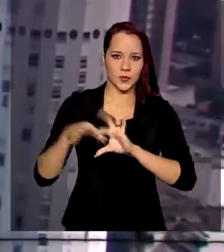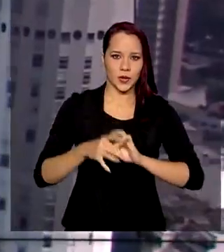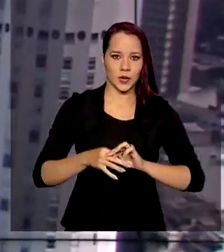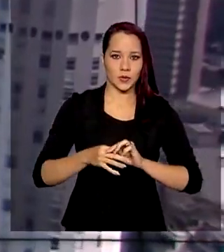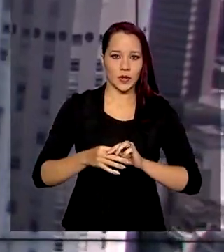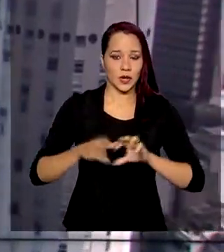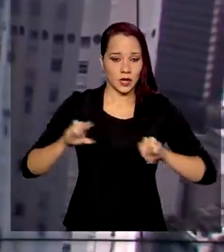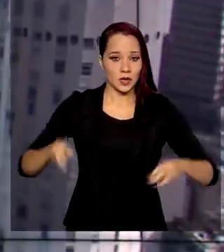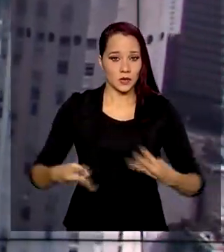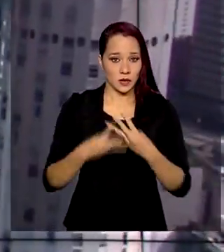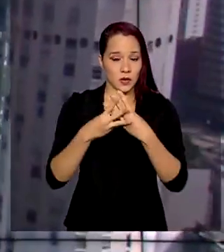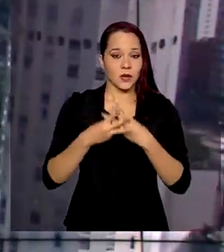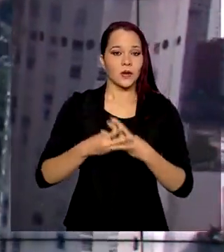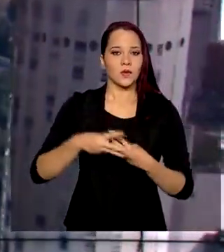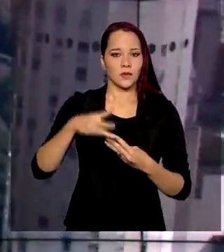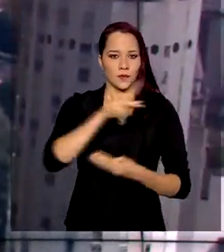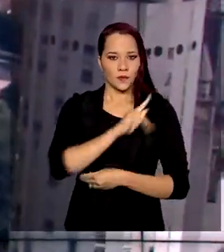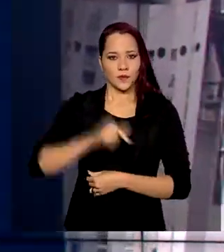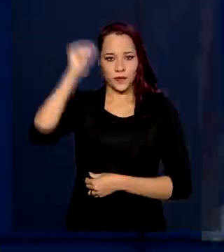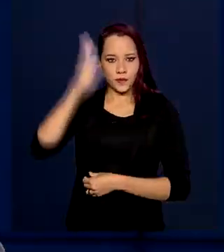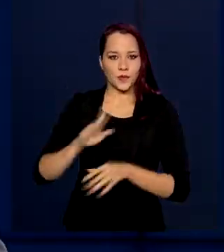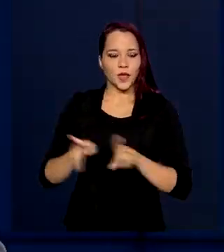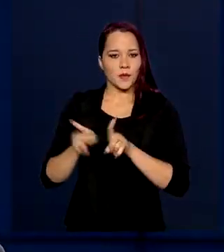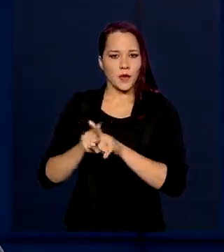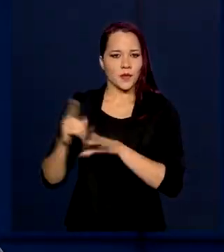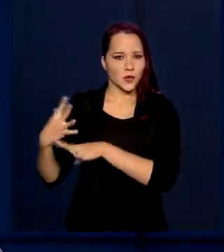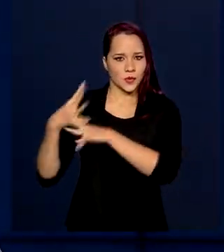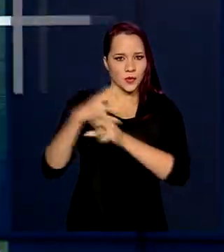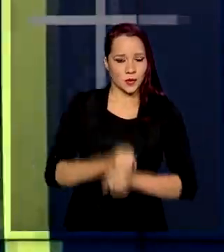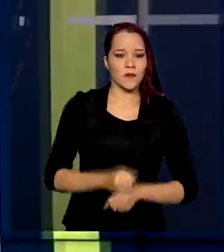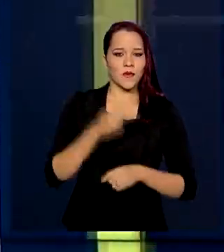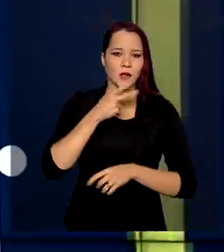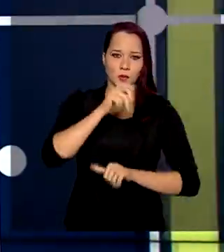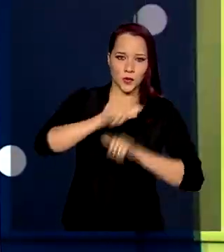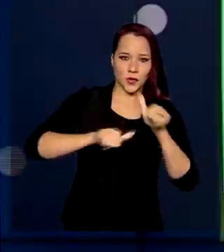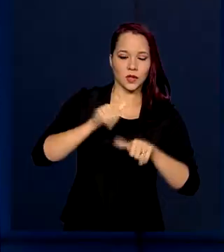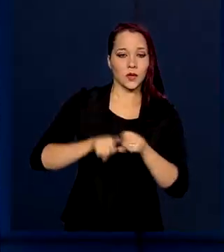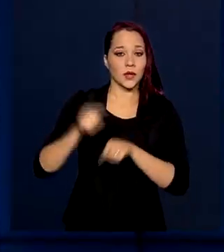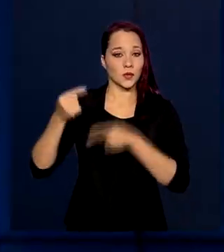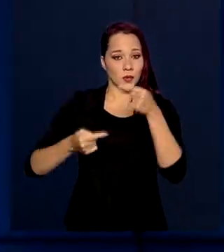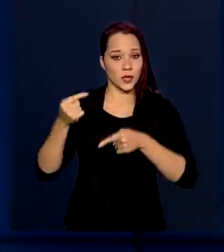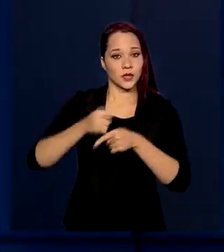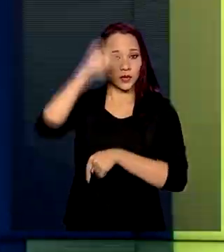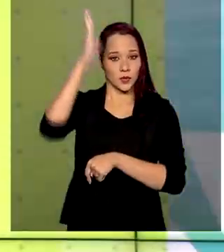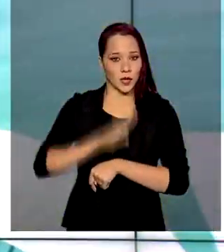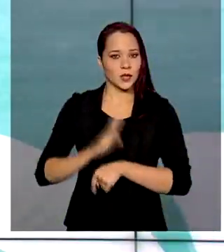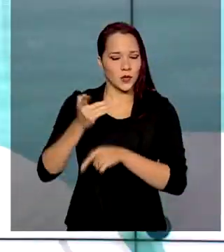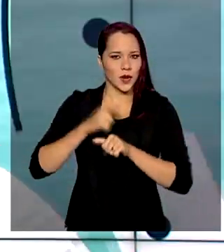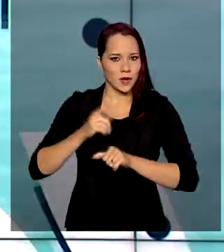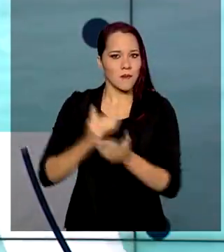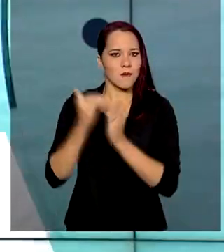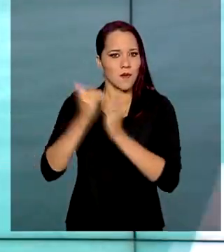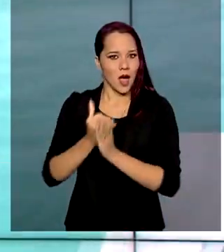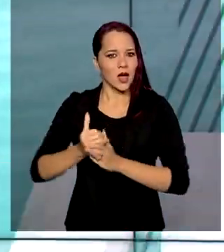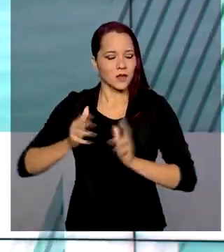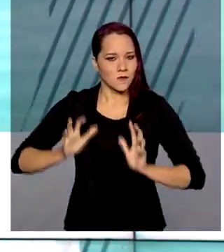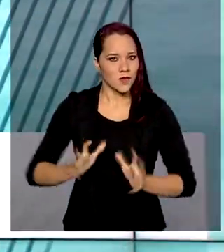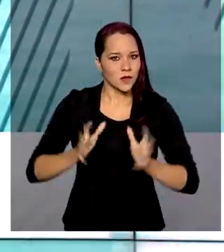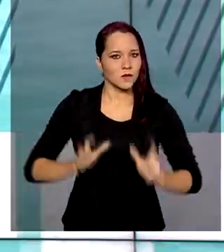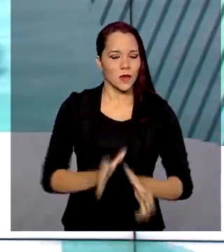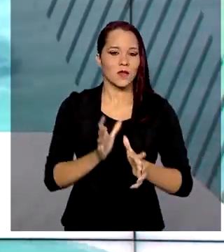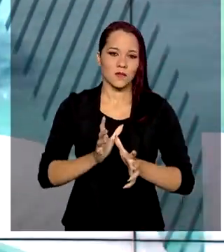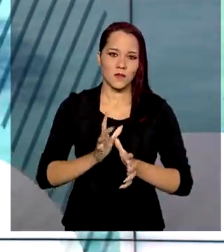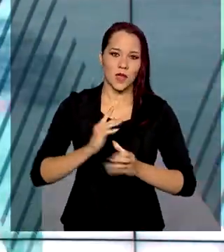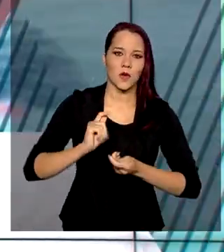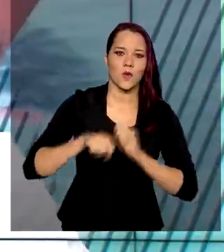brasileiro também fez um balanço do seu governo. Falou sobre as reformas e as políticas do país para atrair investimentos e retomar a